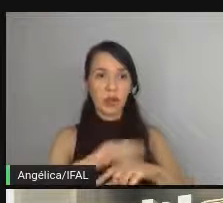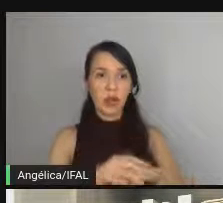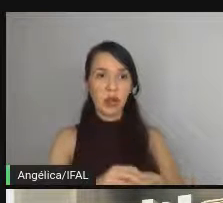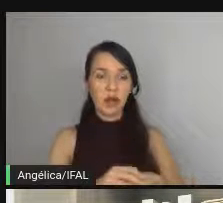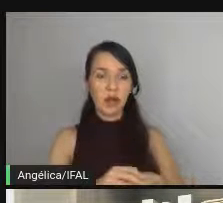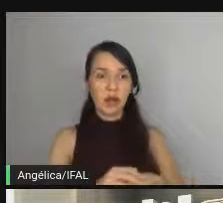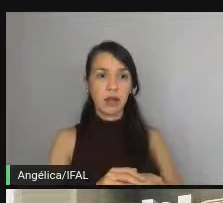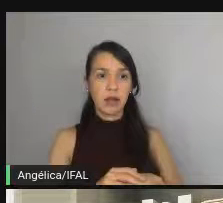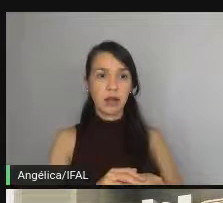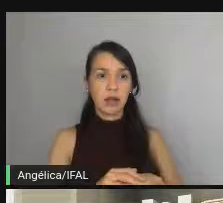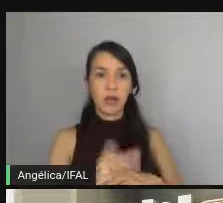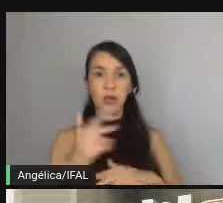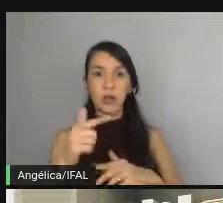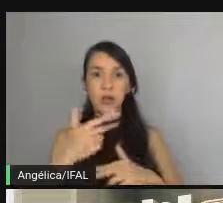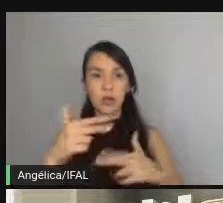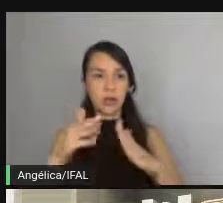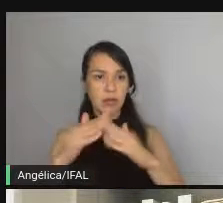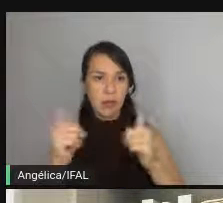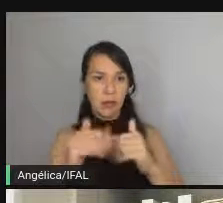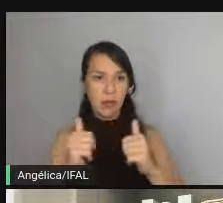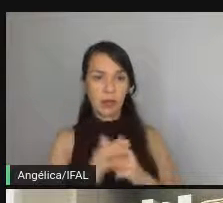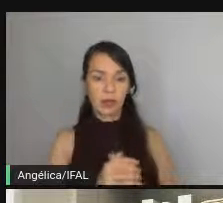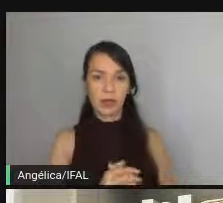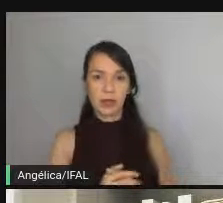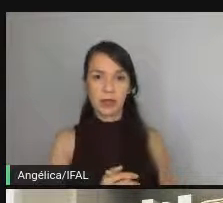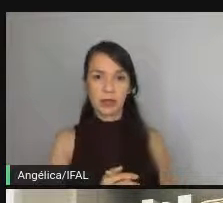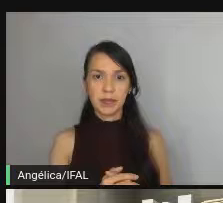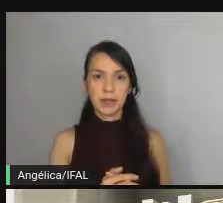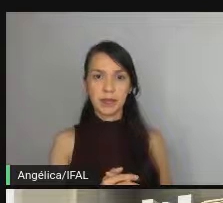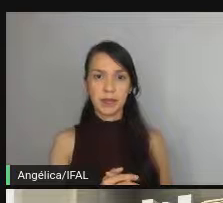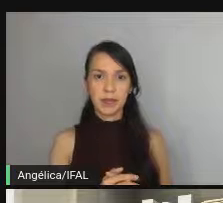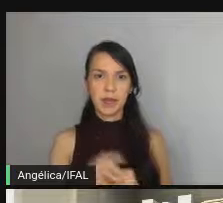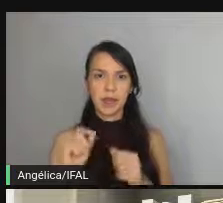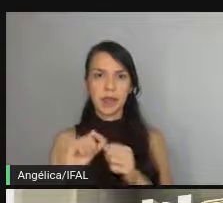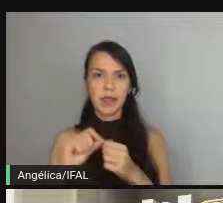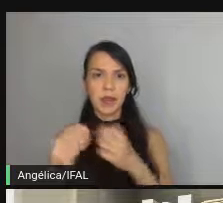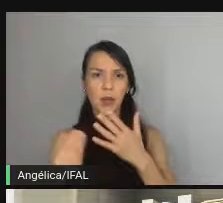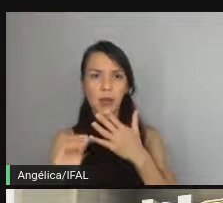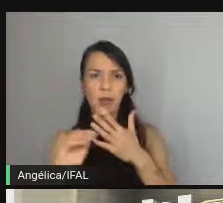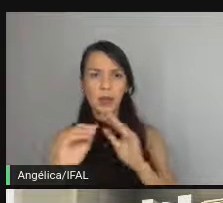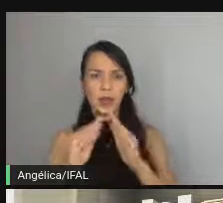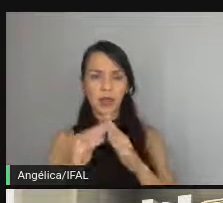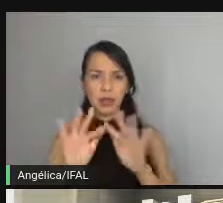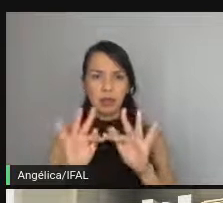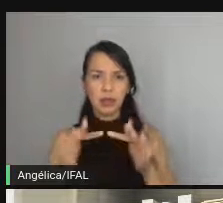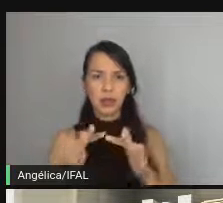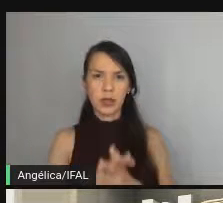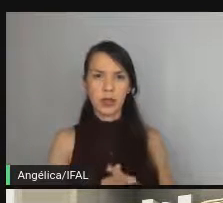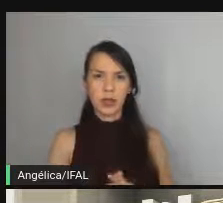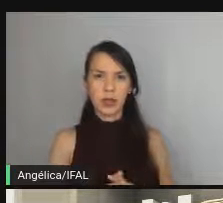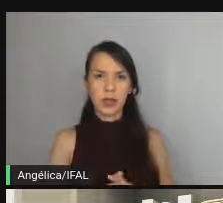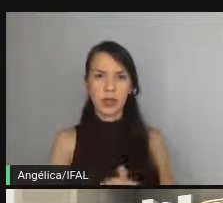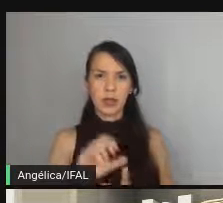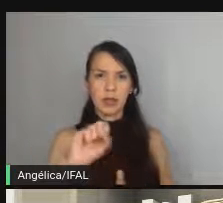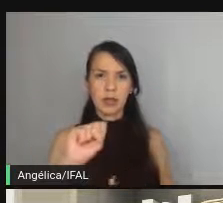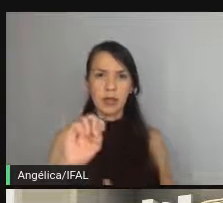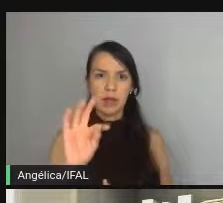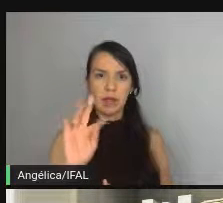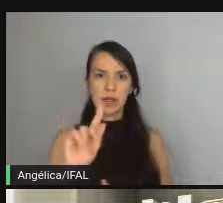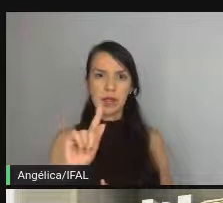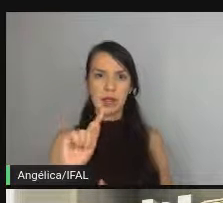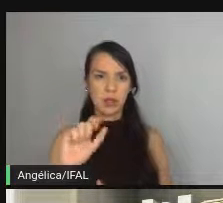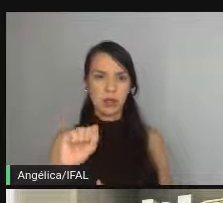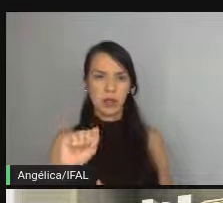tá pedindo então vamos fazer uma implementação simples que é 15 ponto